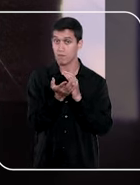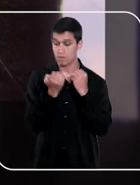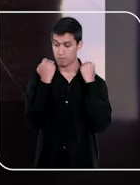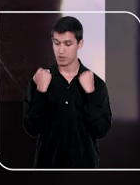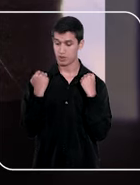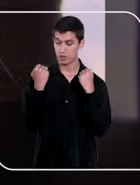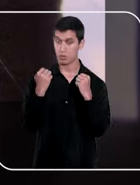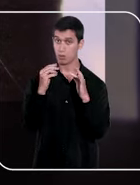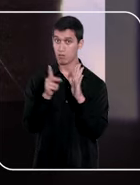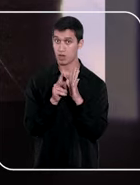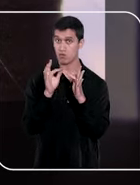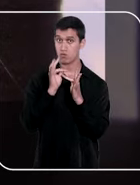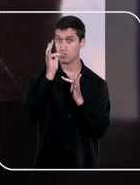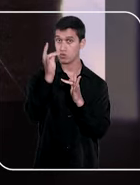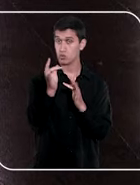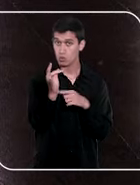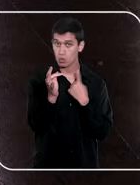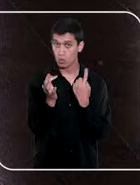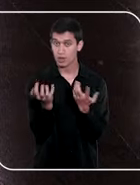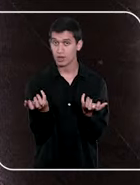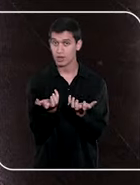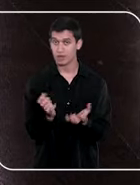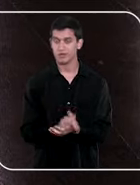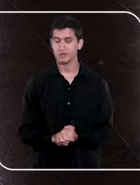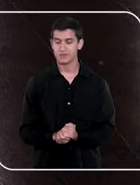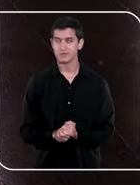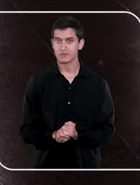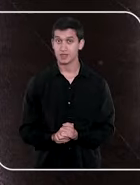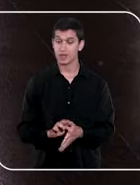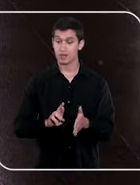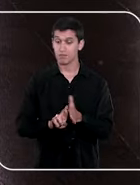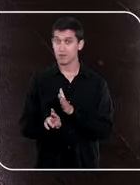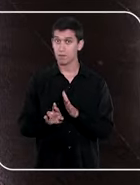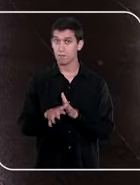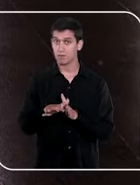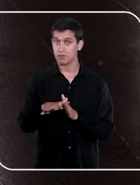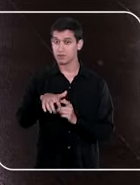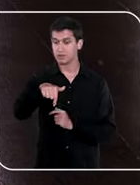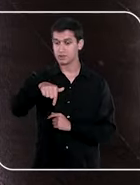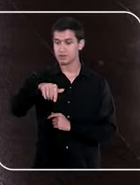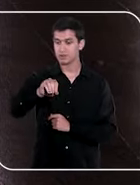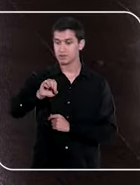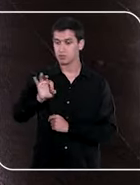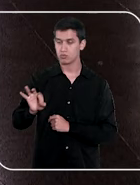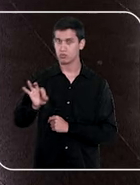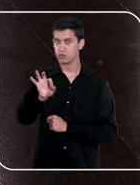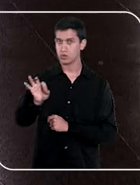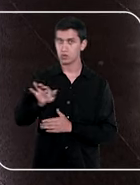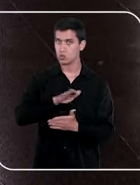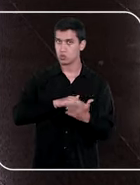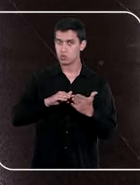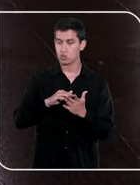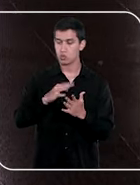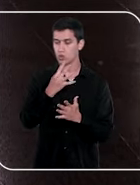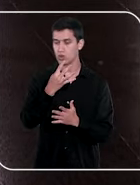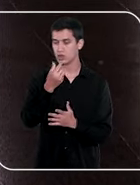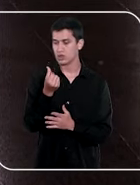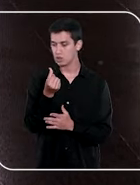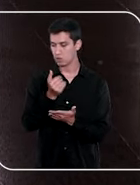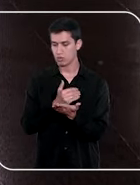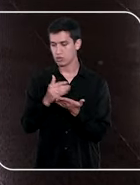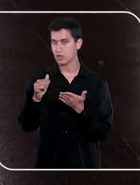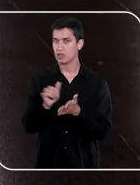para o Futuro que Queremos. Como resultado, aproximadamente 70% das 46